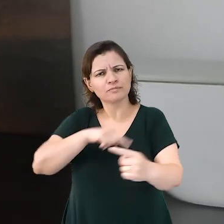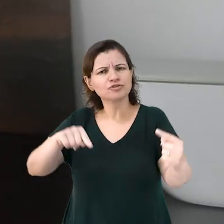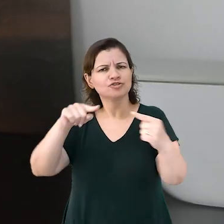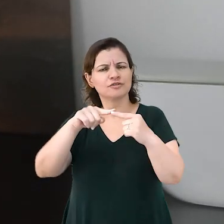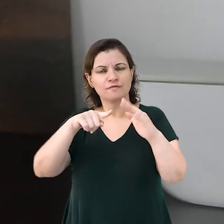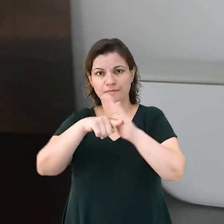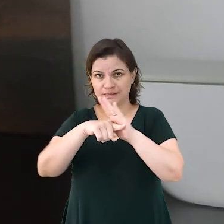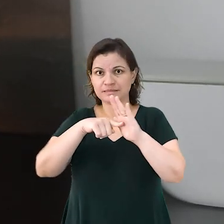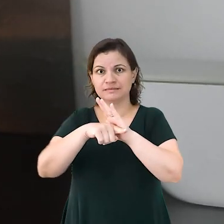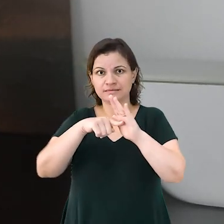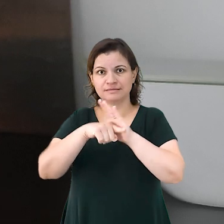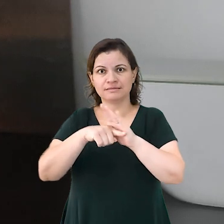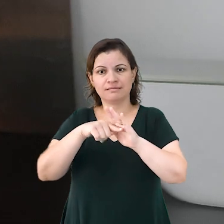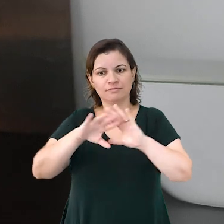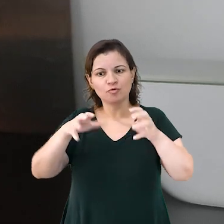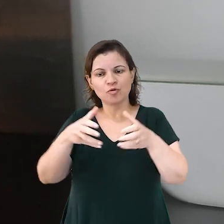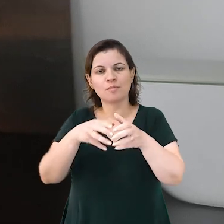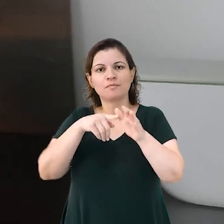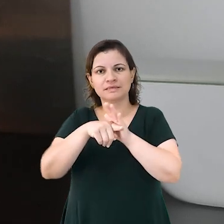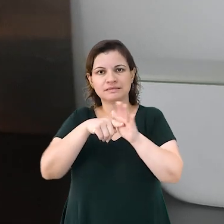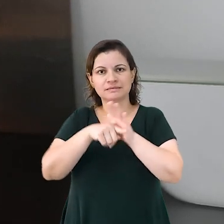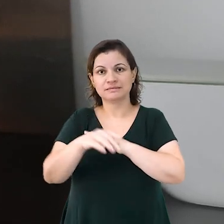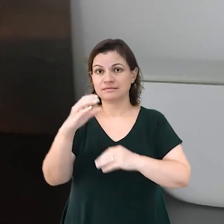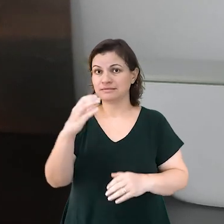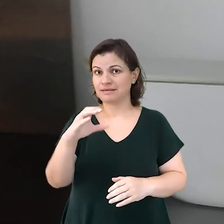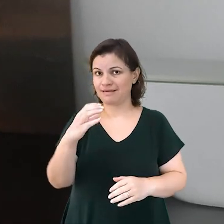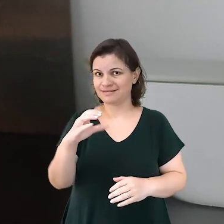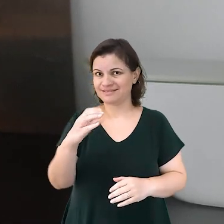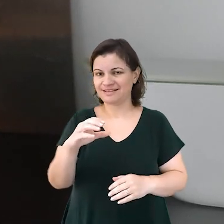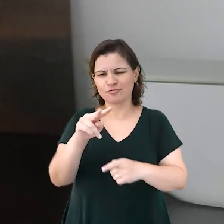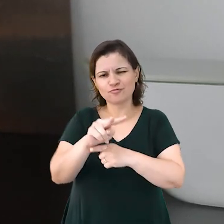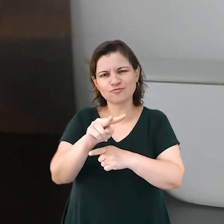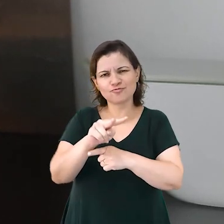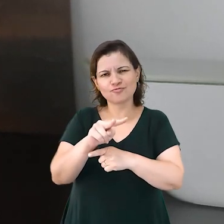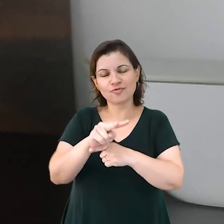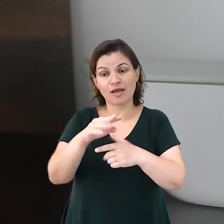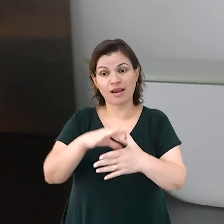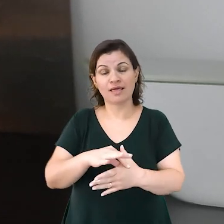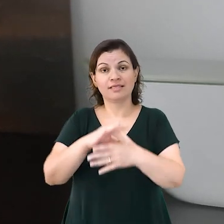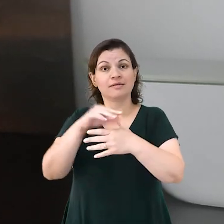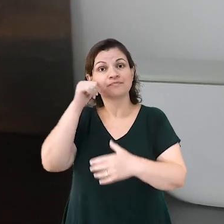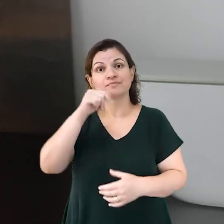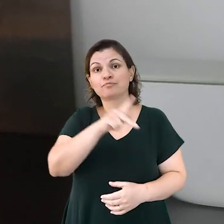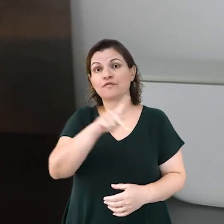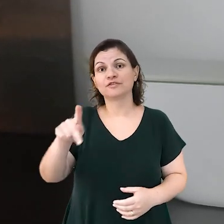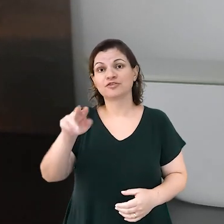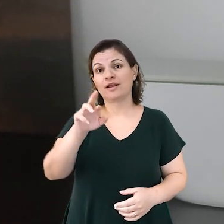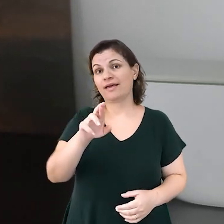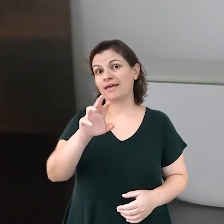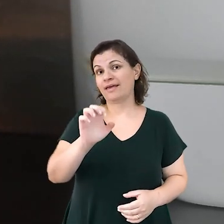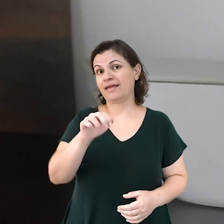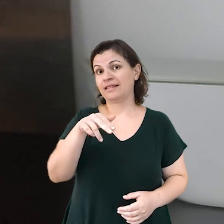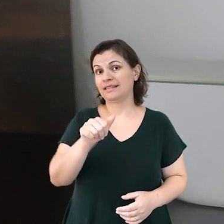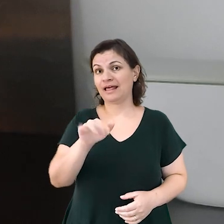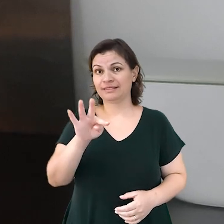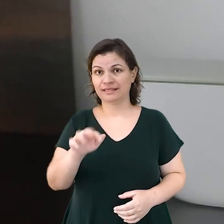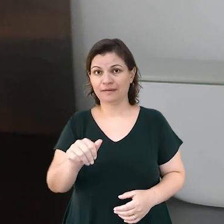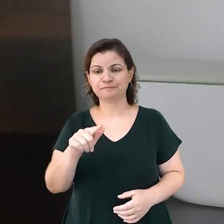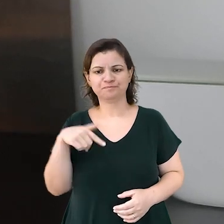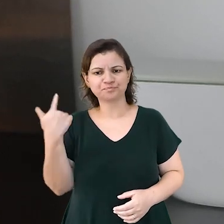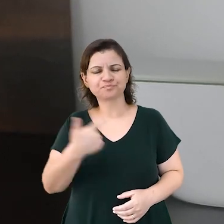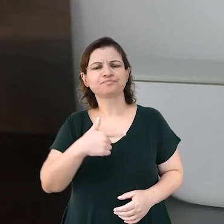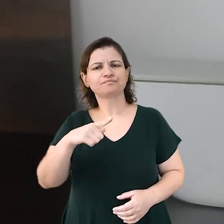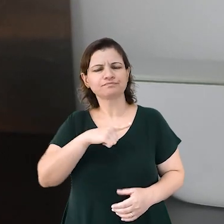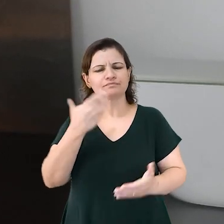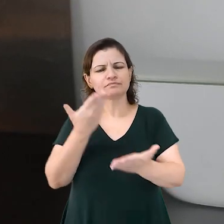objetivos de pesquisas do Grupo de Pesquisas em Ciência da Conservação, liderado pela professora Renata Pardim. A